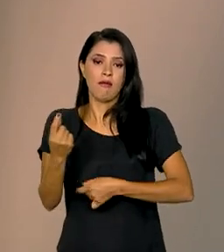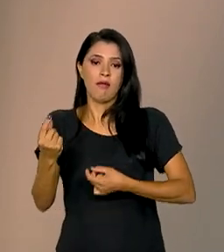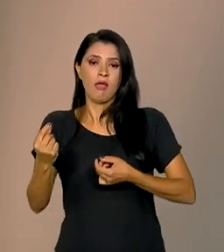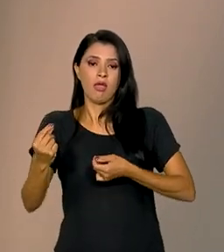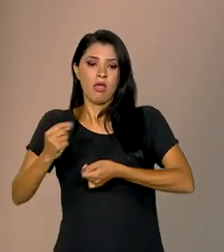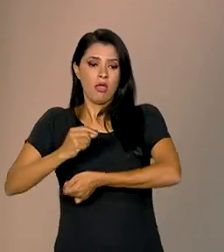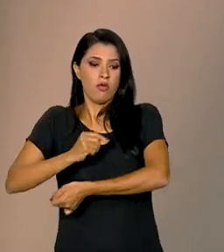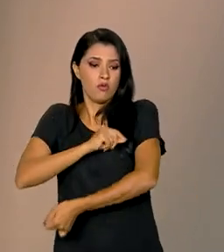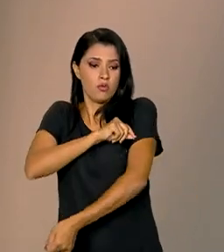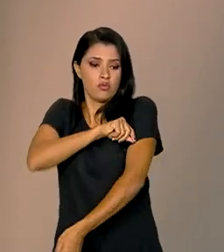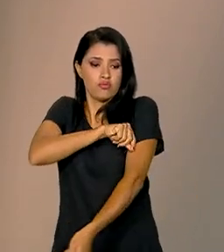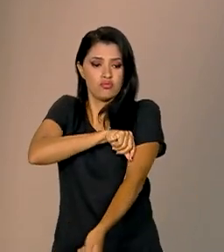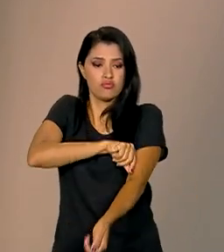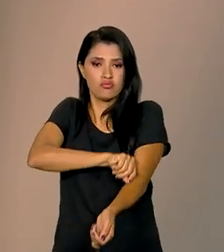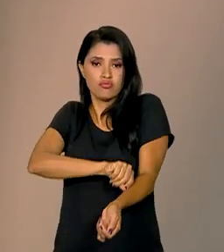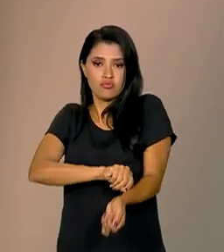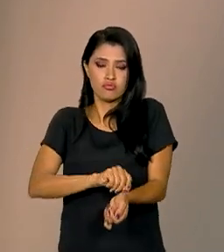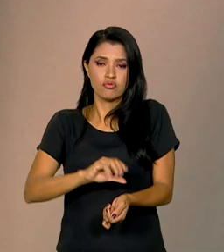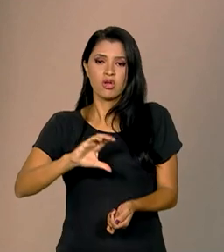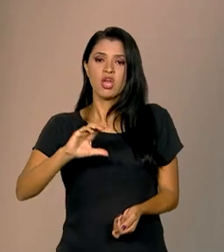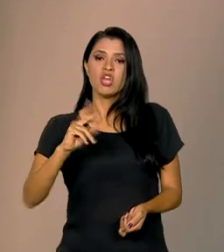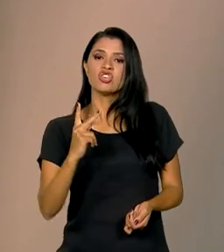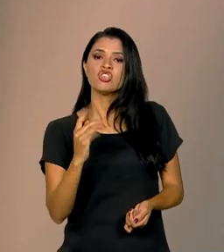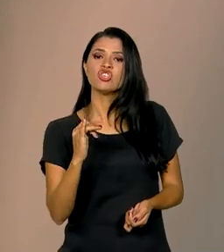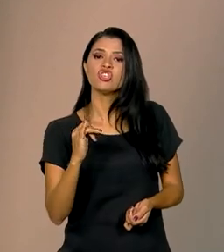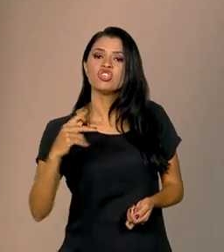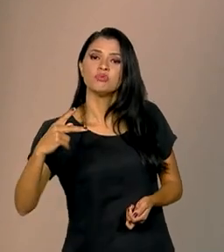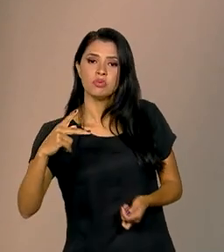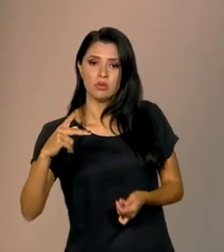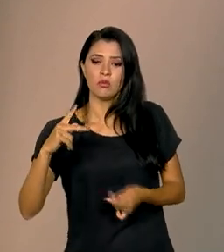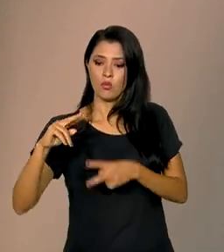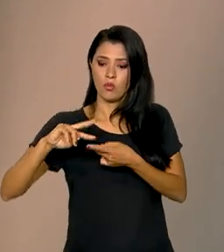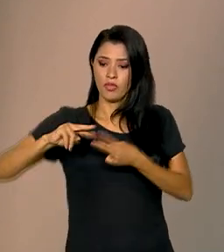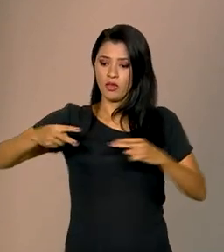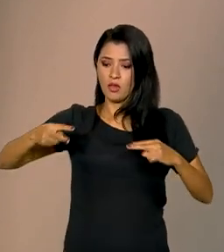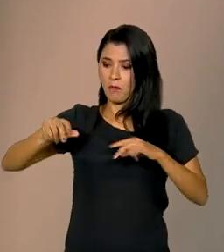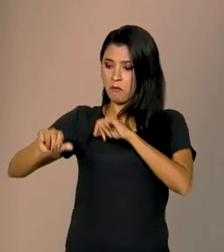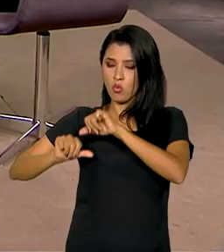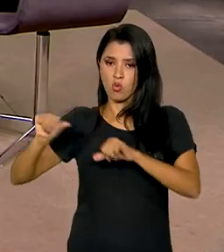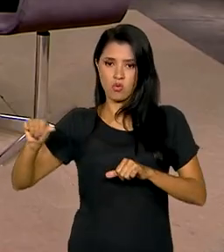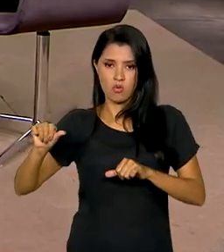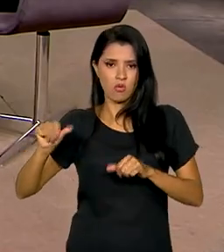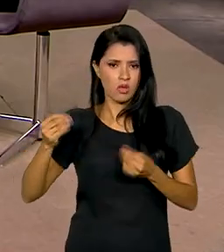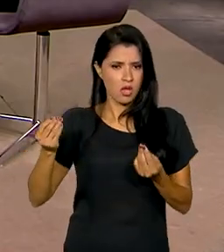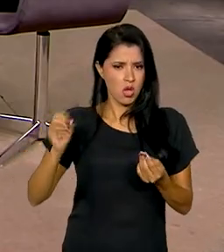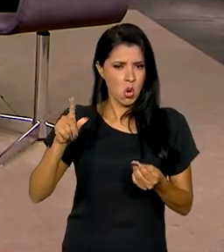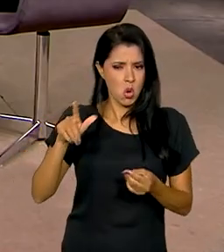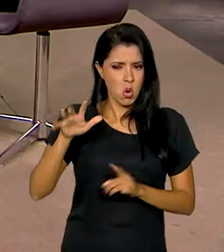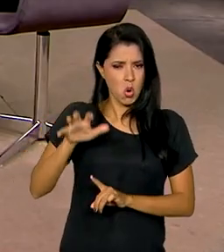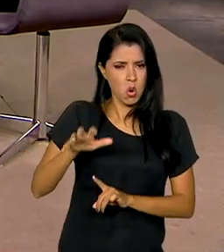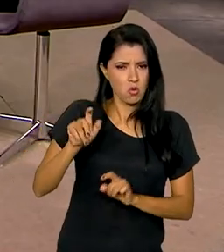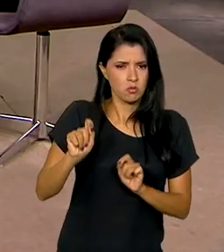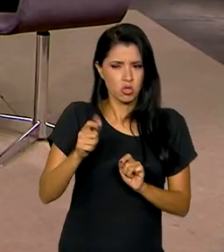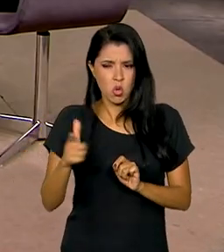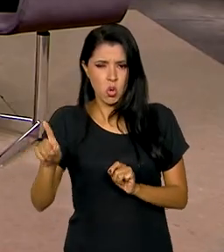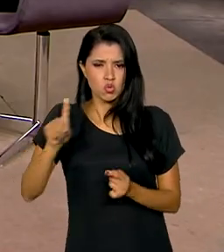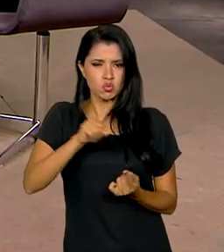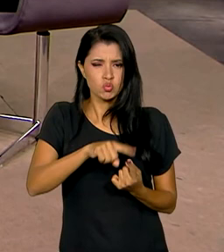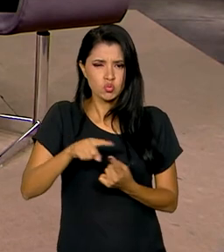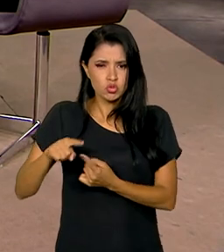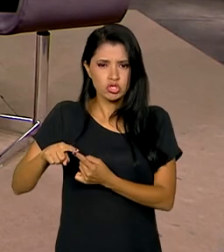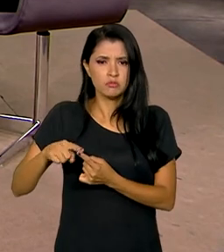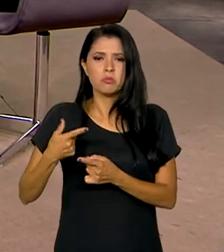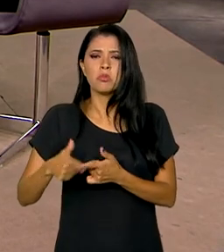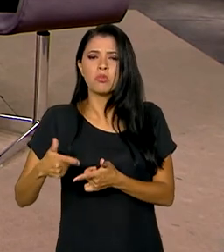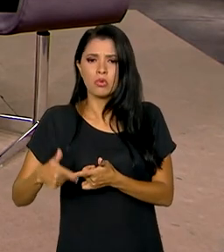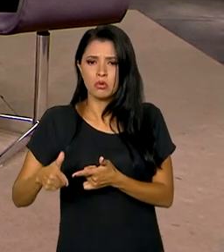que pode alterar o DNA das pessoas ou provocar outro tipo de